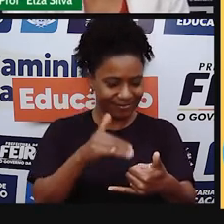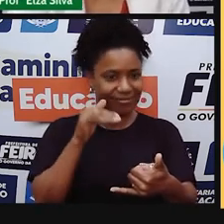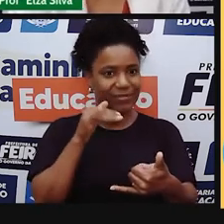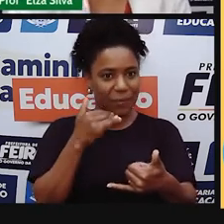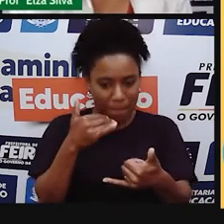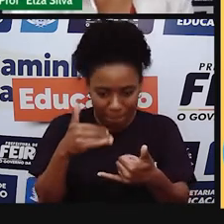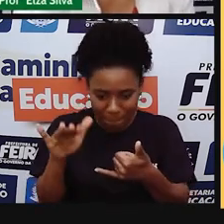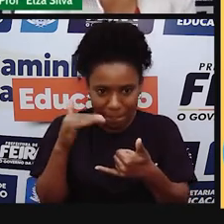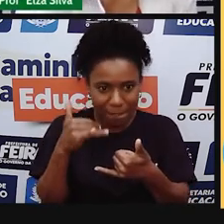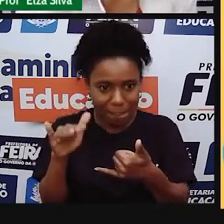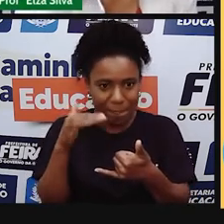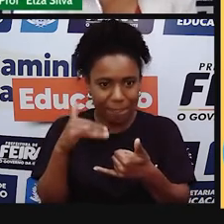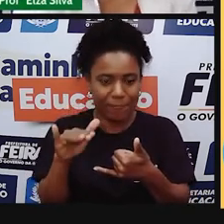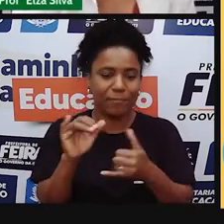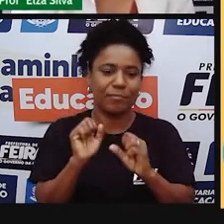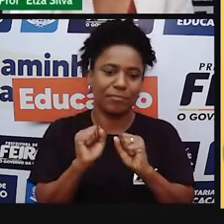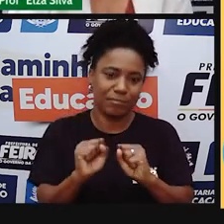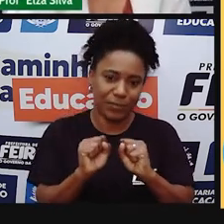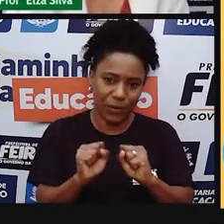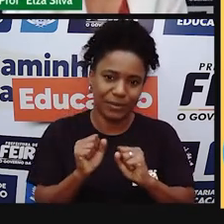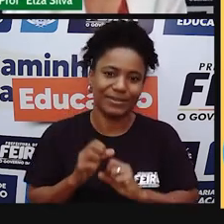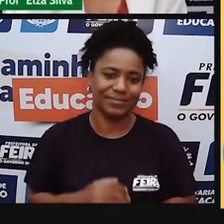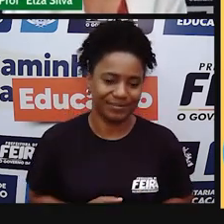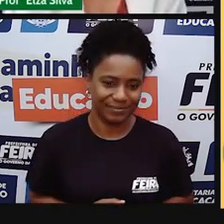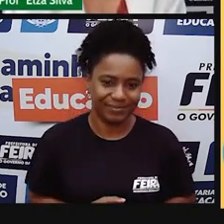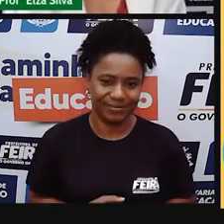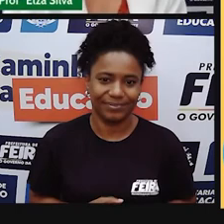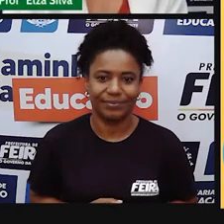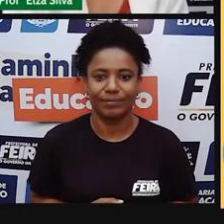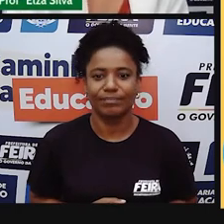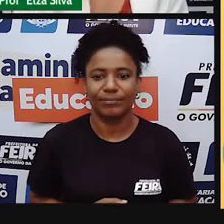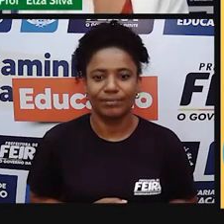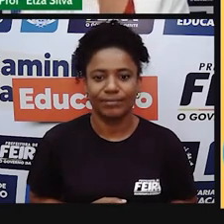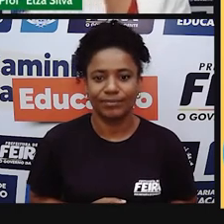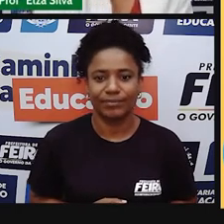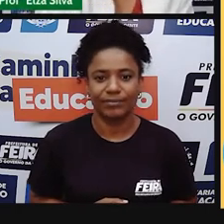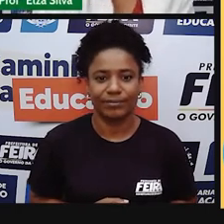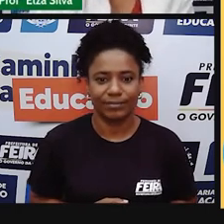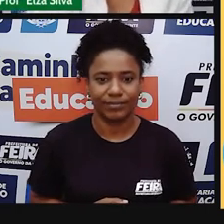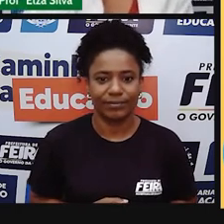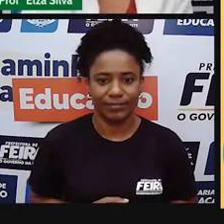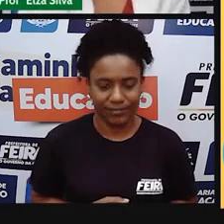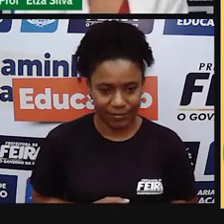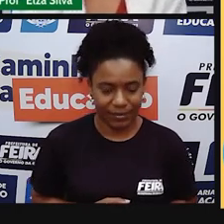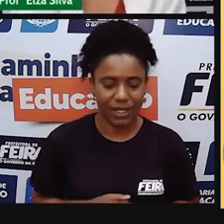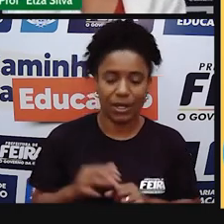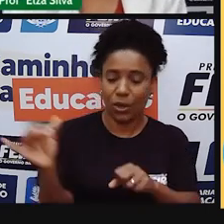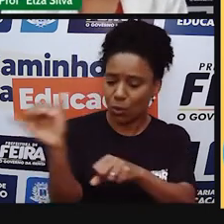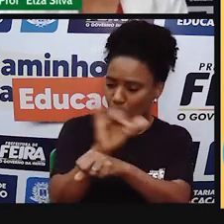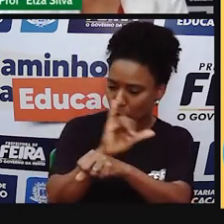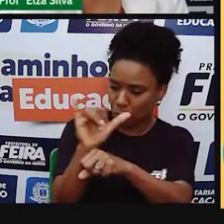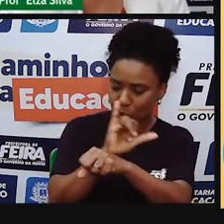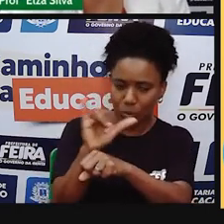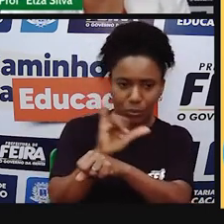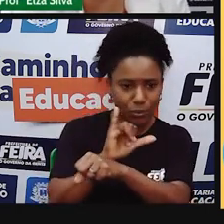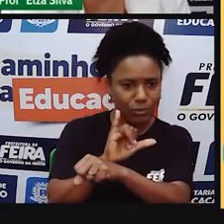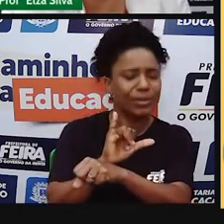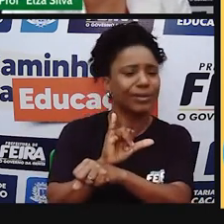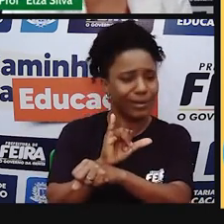de texto. I watch videos on YouTube. Eu assisto vídeos no YouTube.